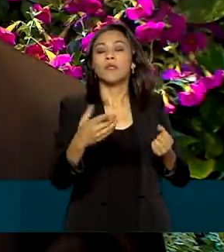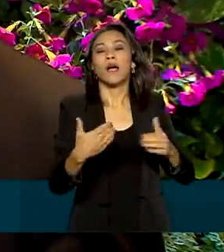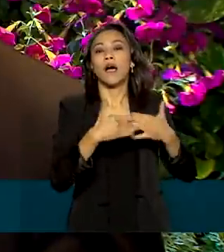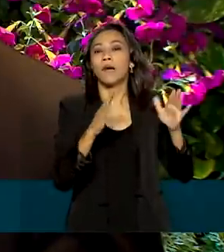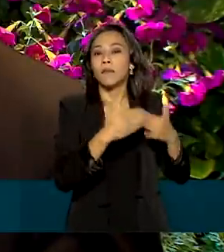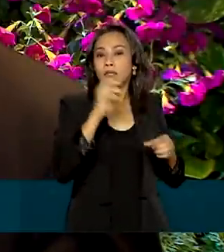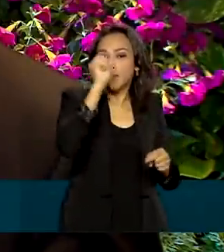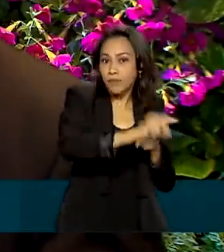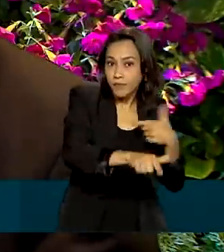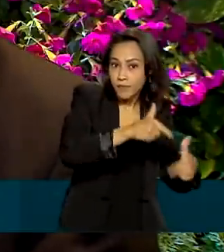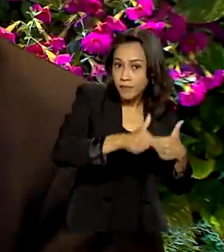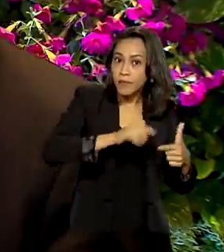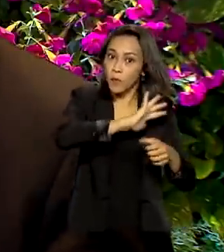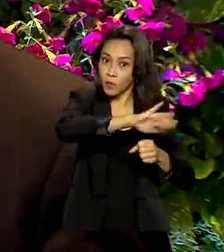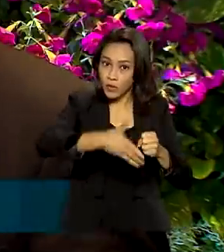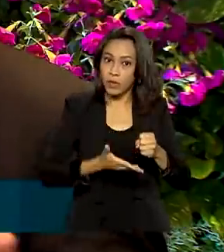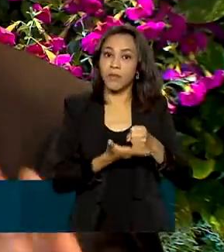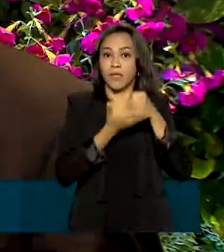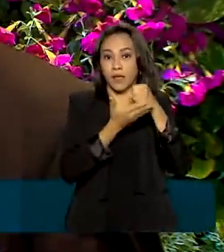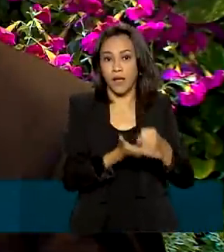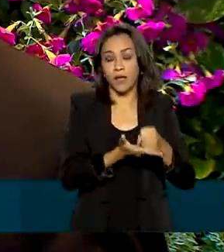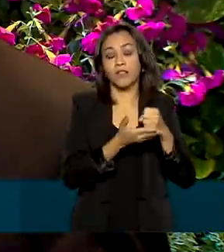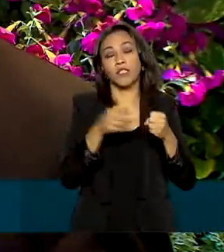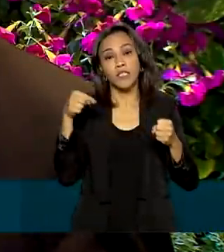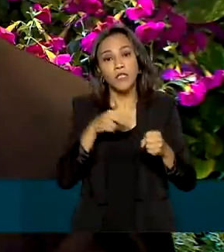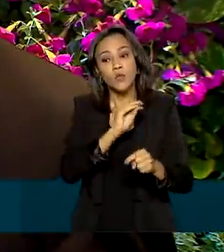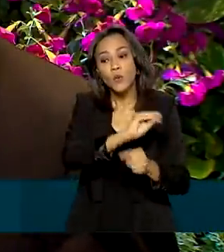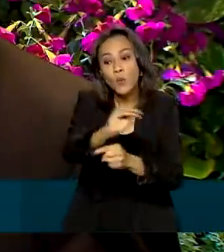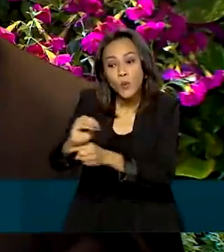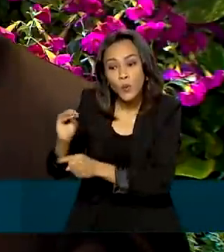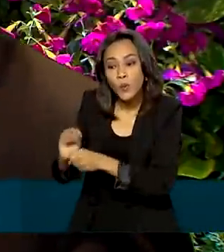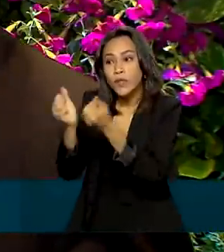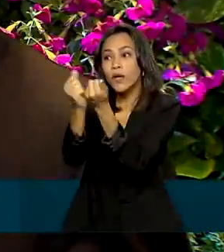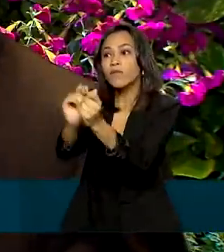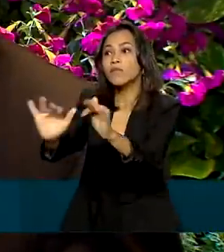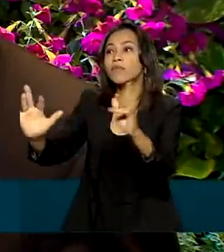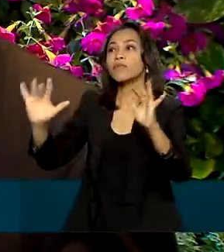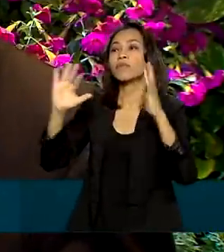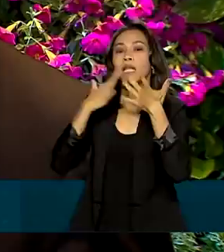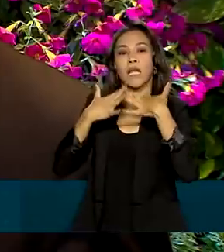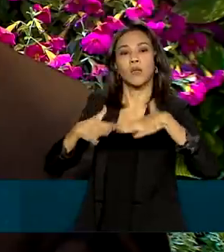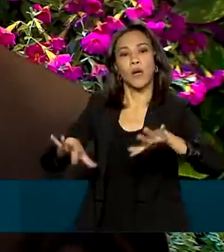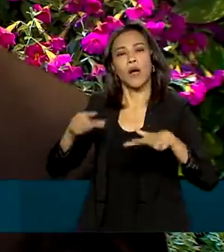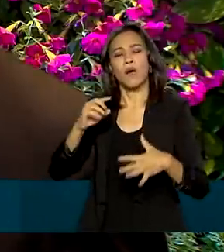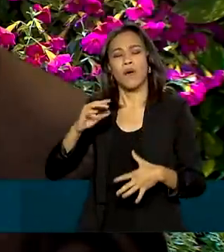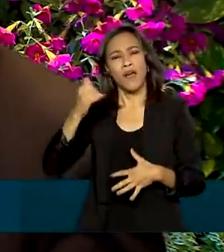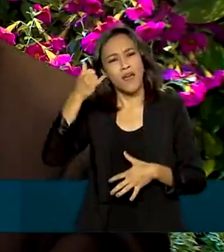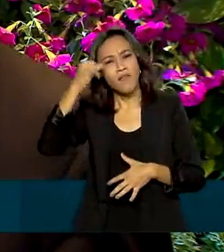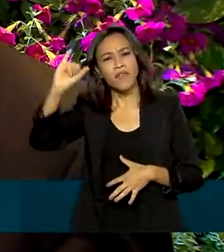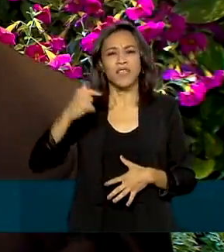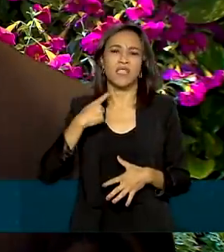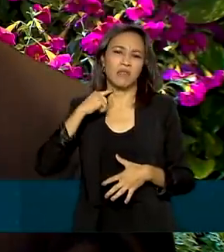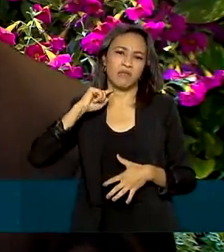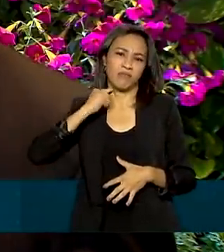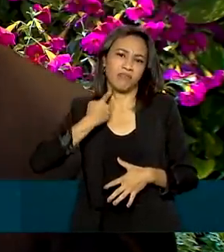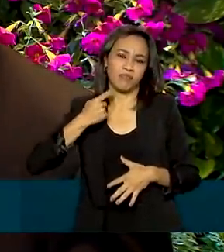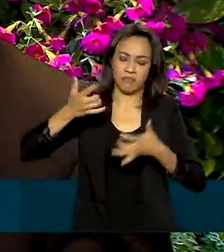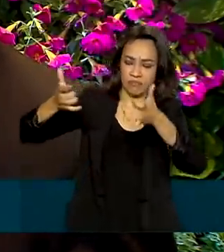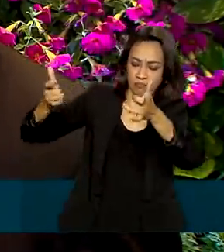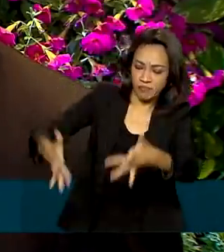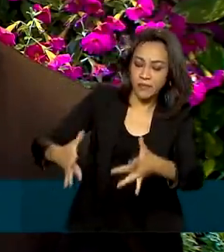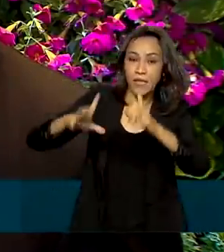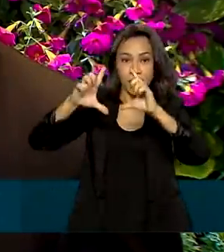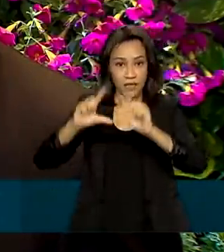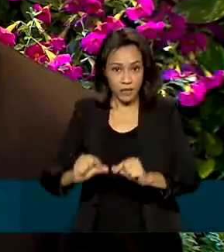com sustentabilidade, ao mesmo tempo que isso preserva os recursos naturais, evita a poluição ambiental, reduz o consumo de